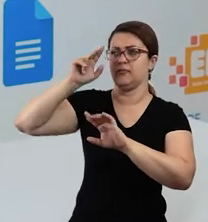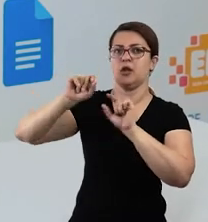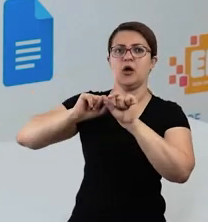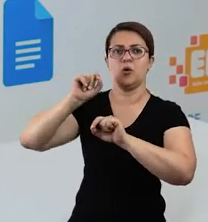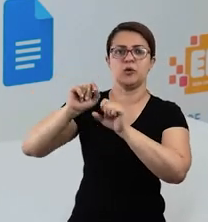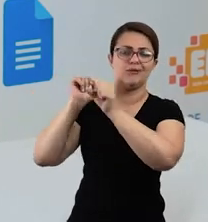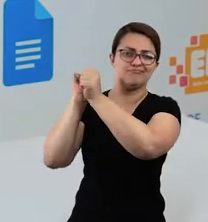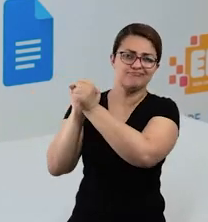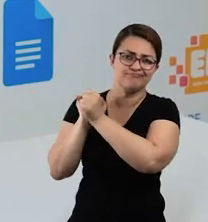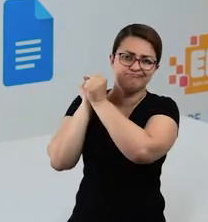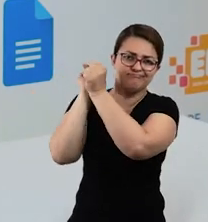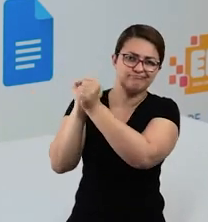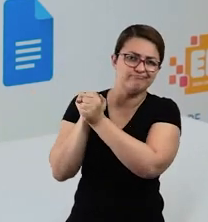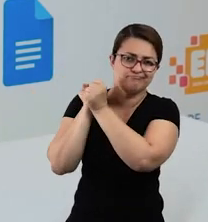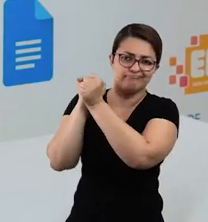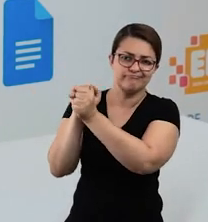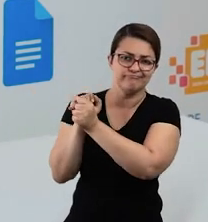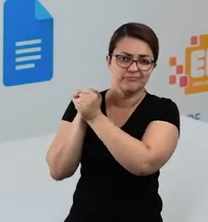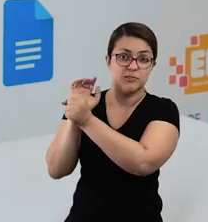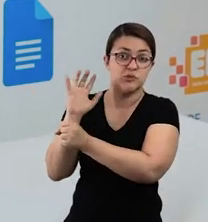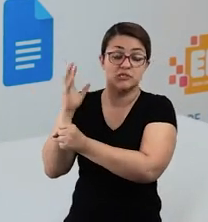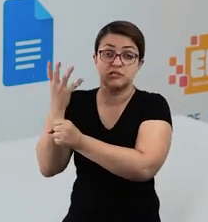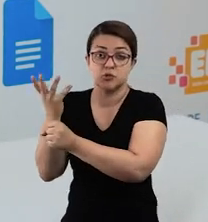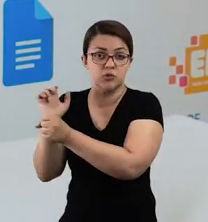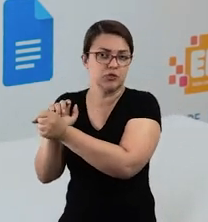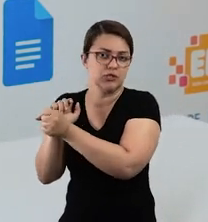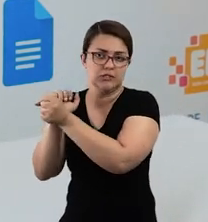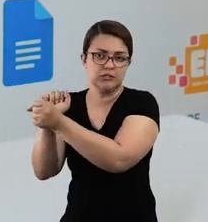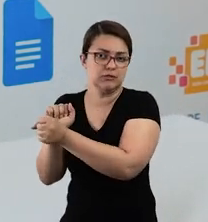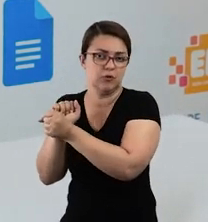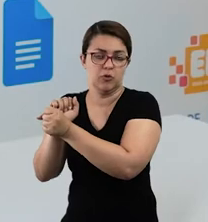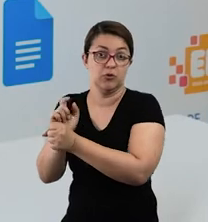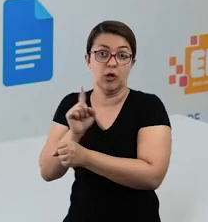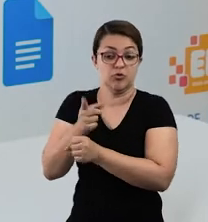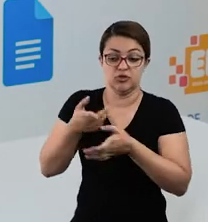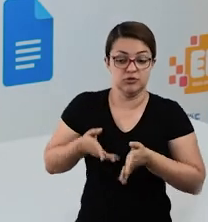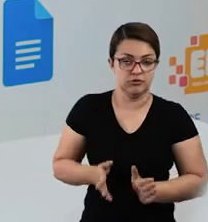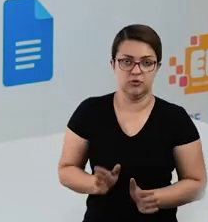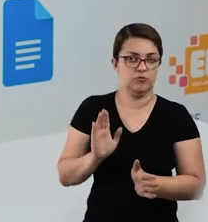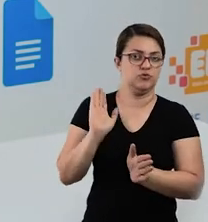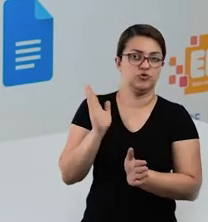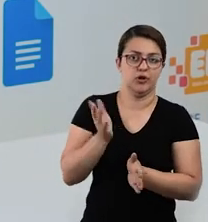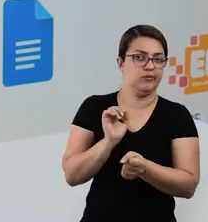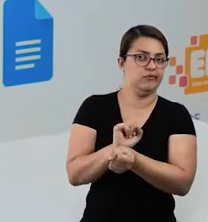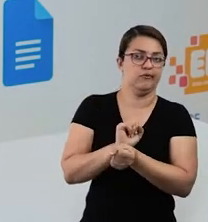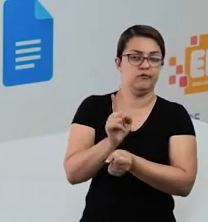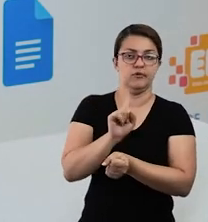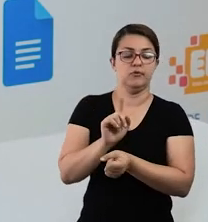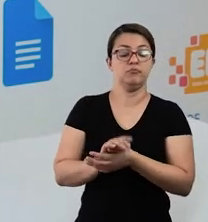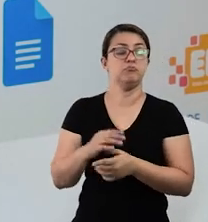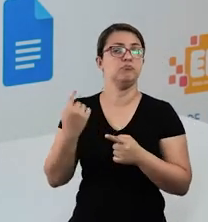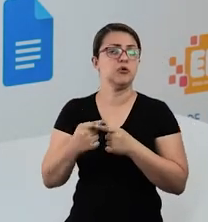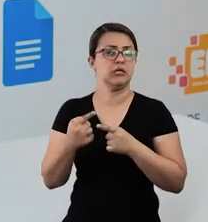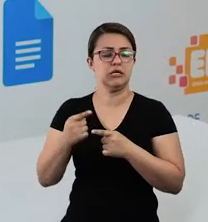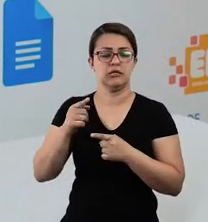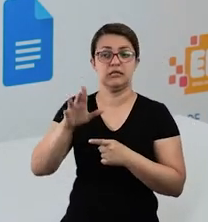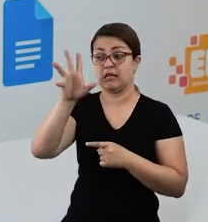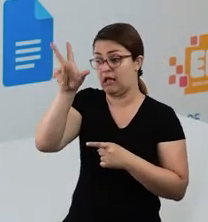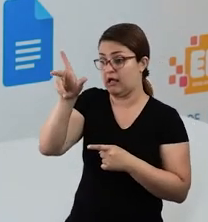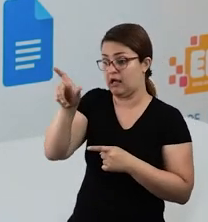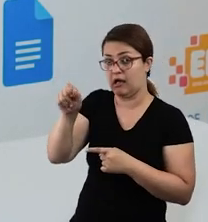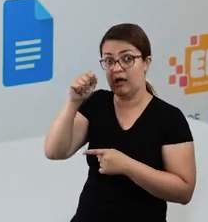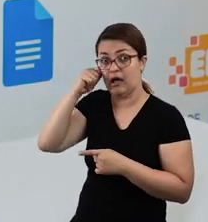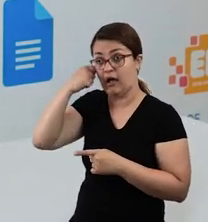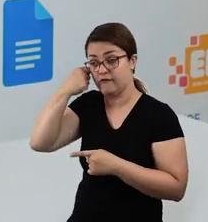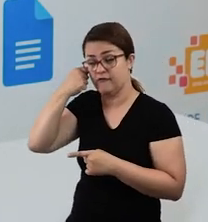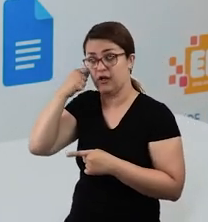Tudo bem? Eles estavam em uma situação de escravidão. Isso é muito importante, porque quando eles vieram da África, tudo isso